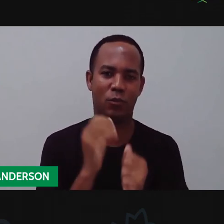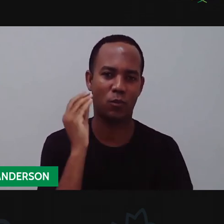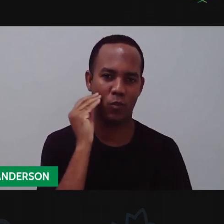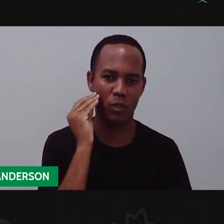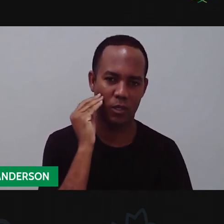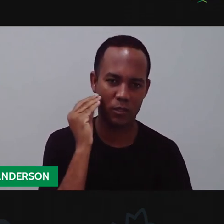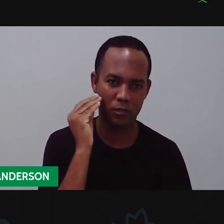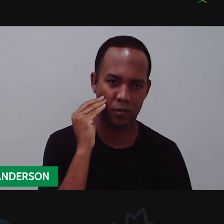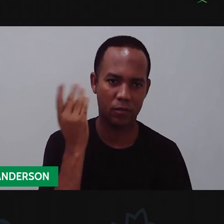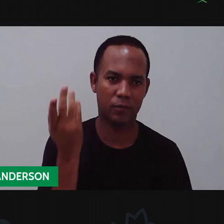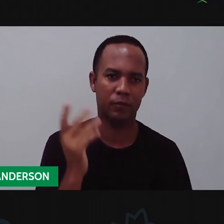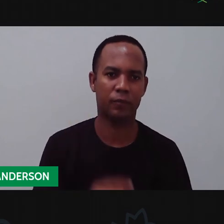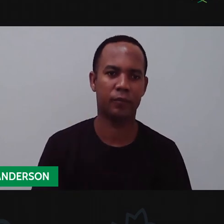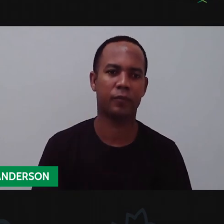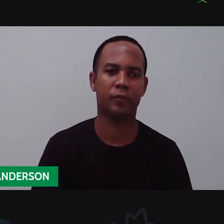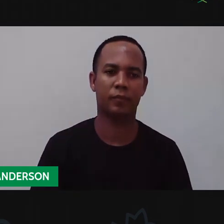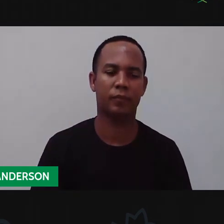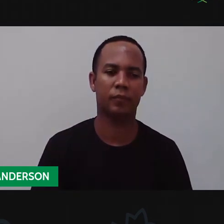Eduarda.